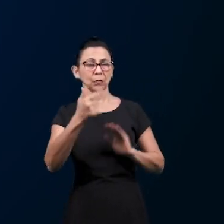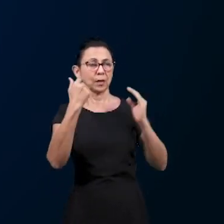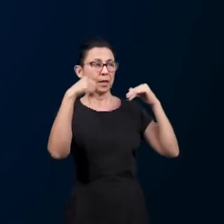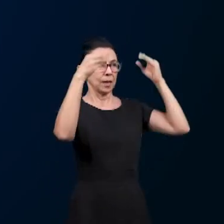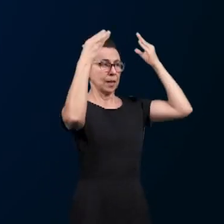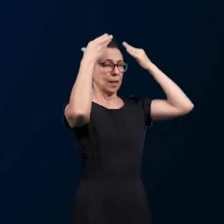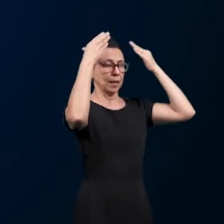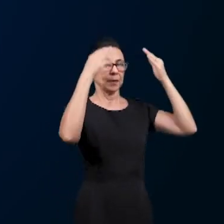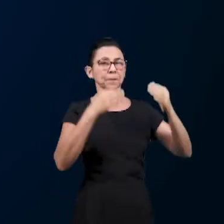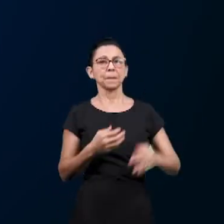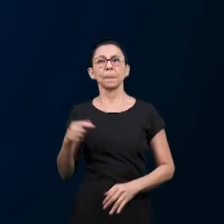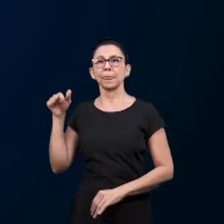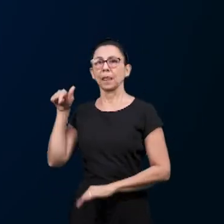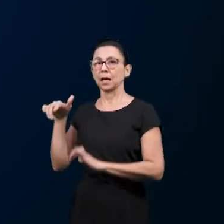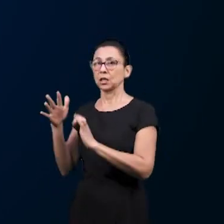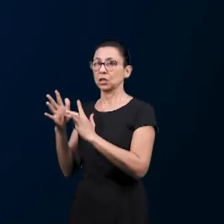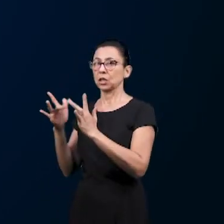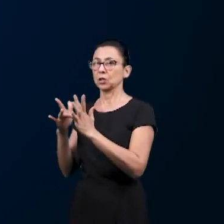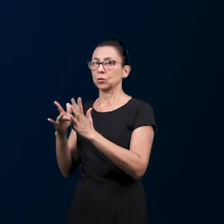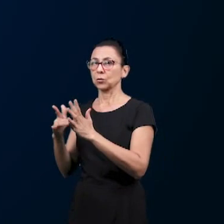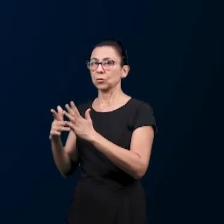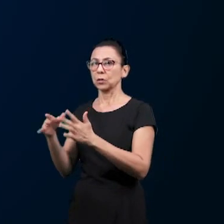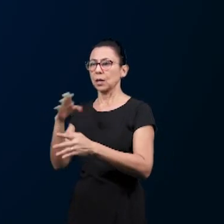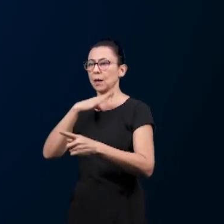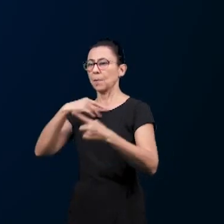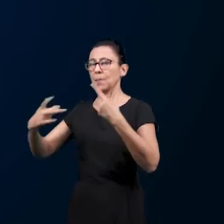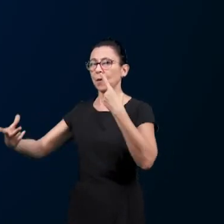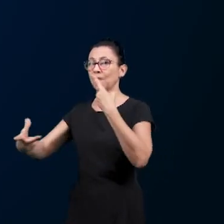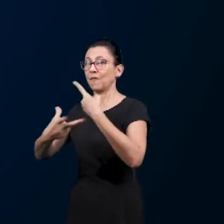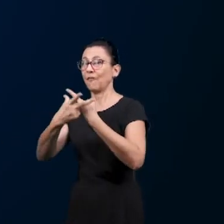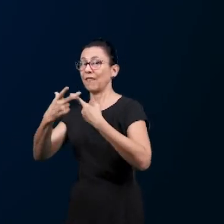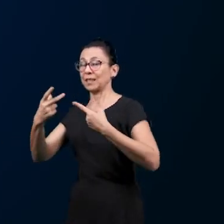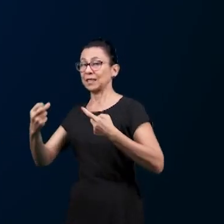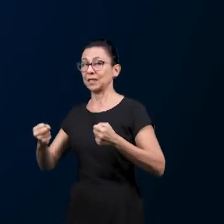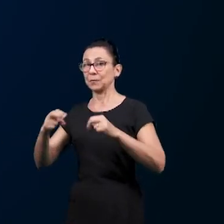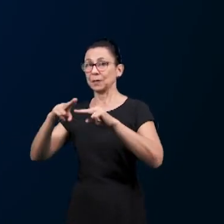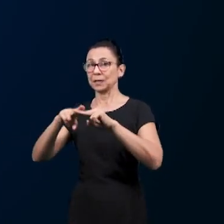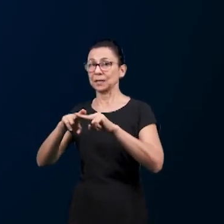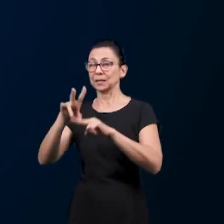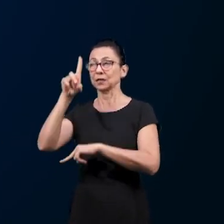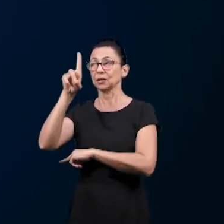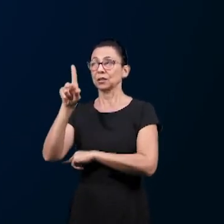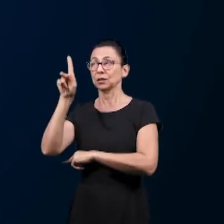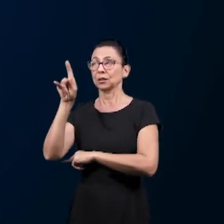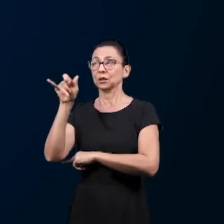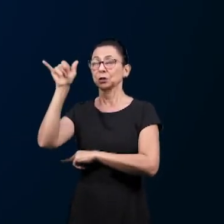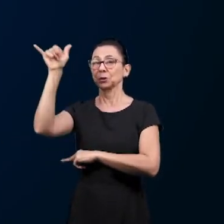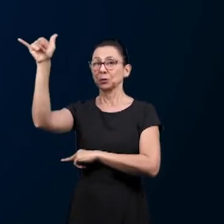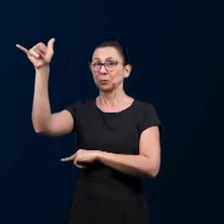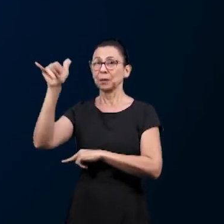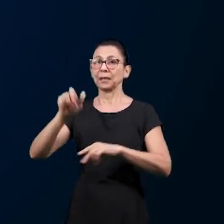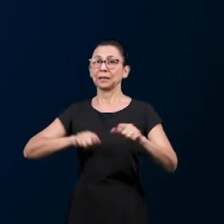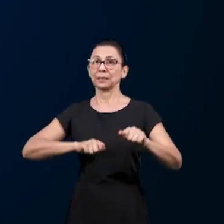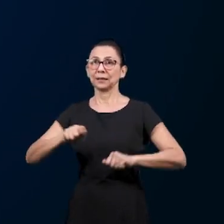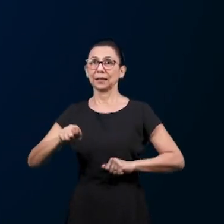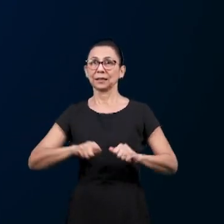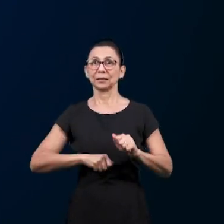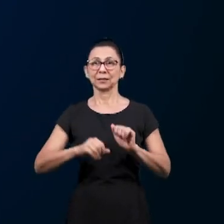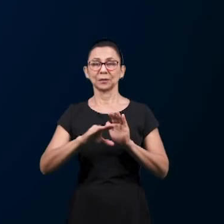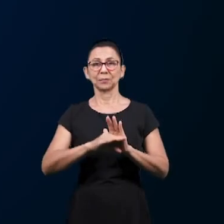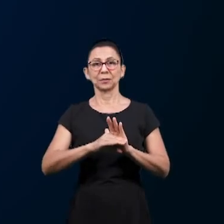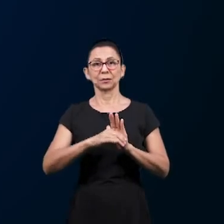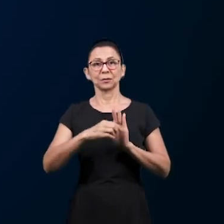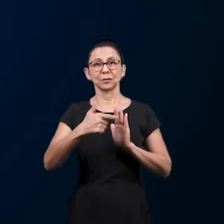Jesus venceu a morte, Jesus venceu os grilhões da morte para sentar-se à destra de Deus Pai, conforme a palavra nos fala em